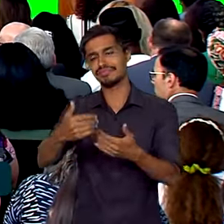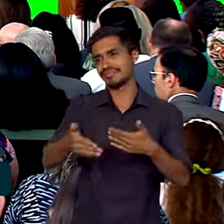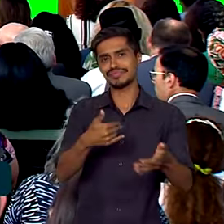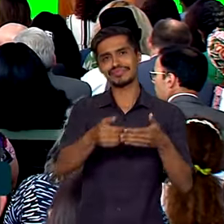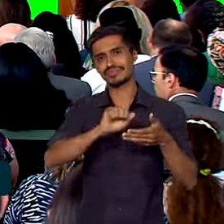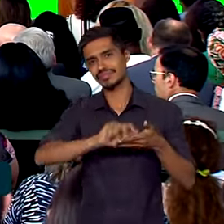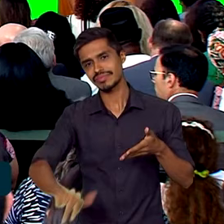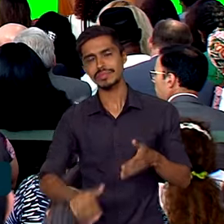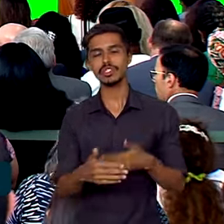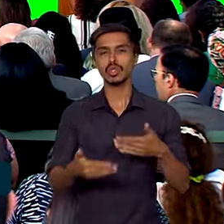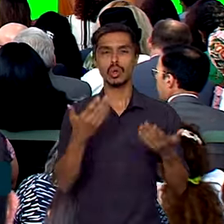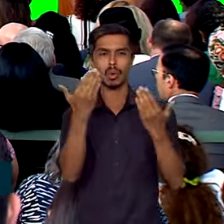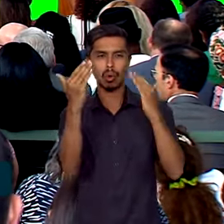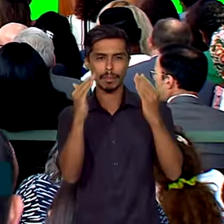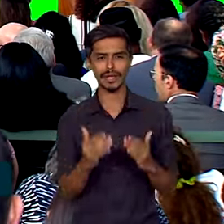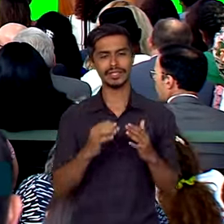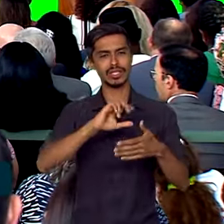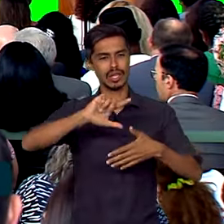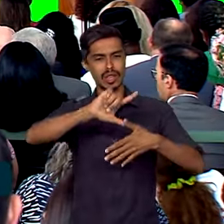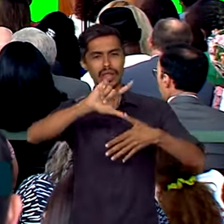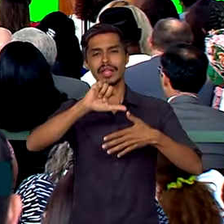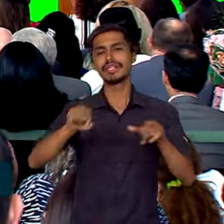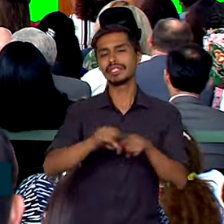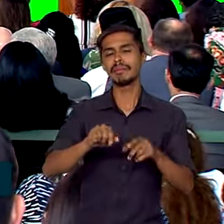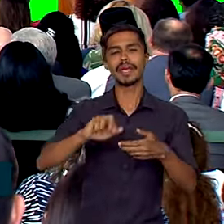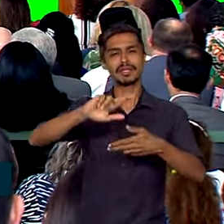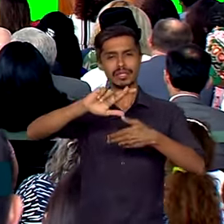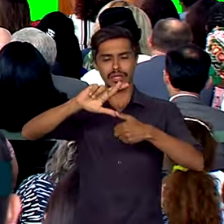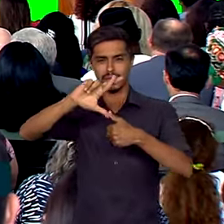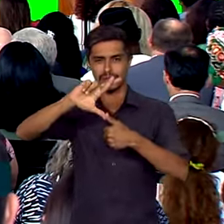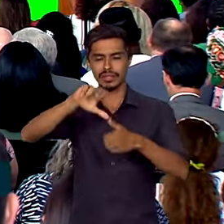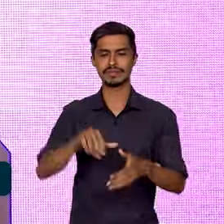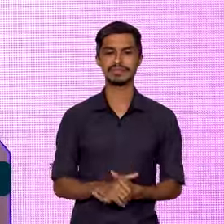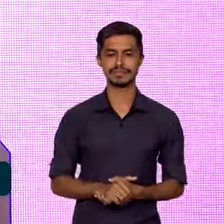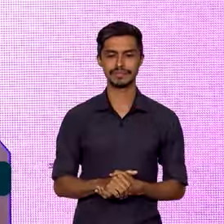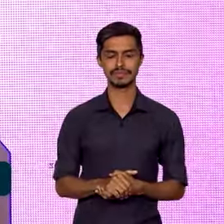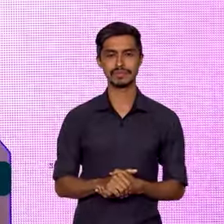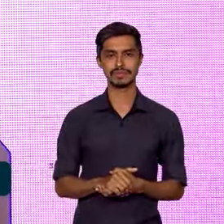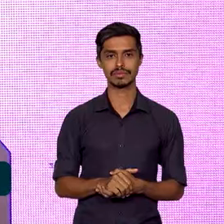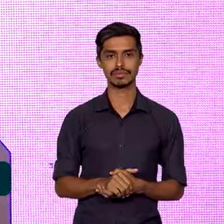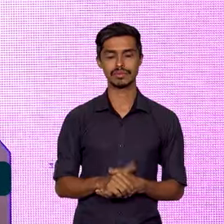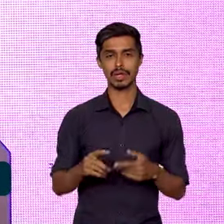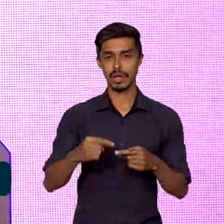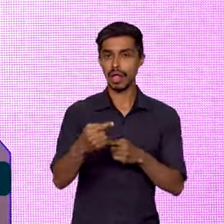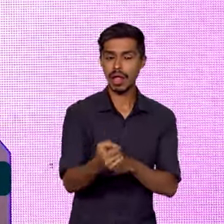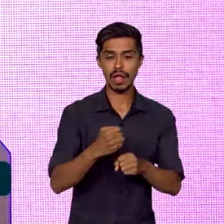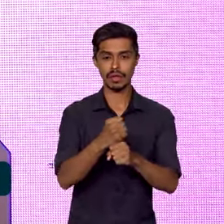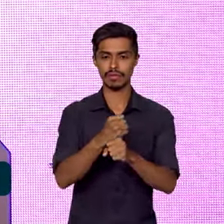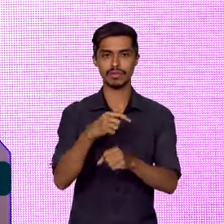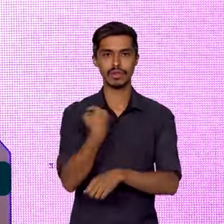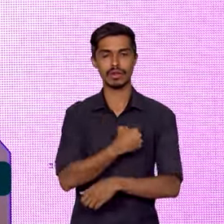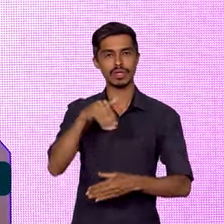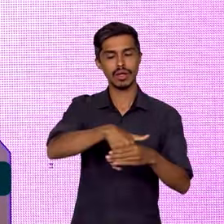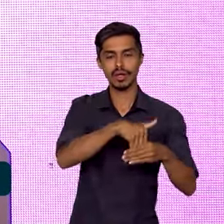em comparação a toda a região da América Latina, Caribe e países da Península Ibérica. No próximo ano, gente vai ter